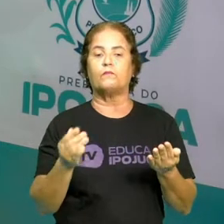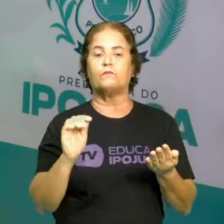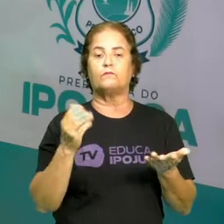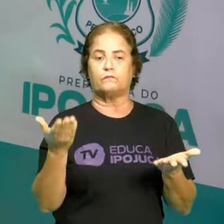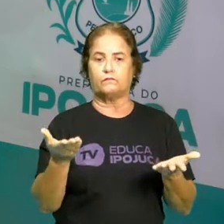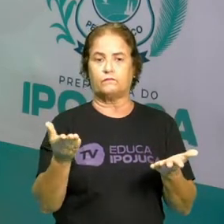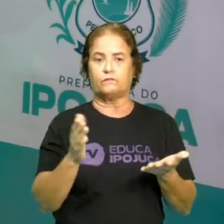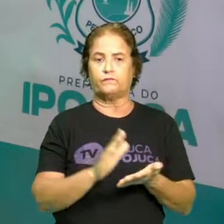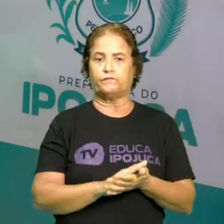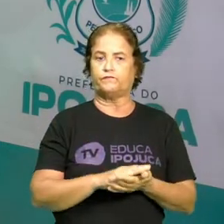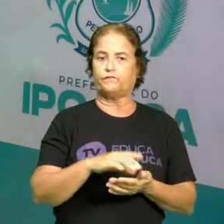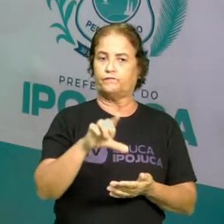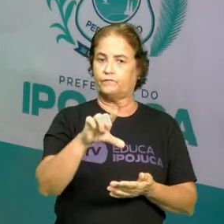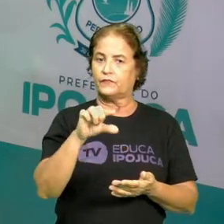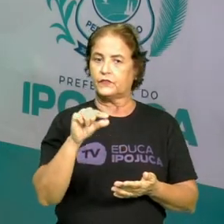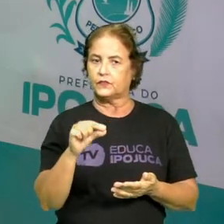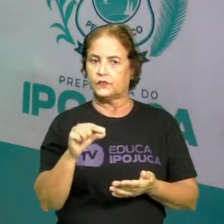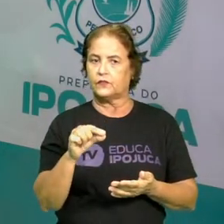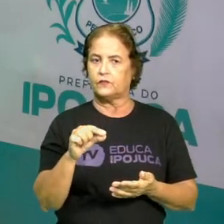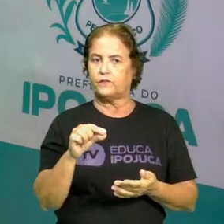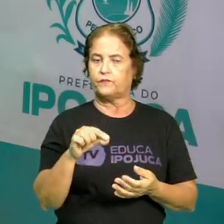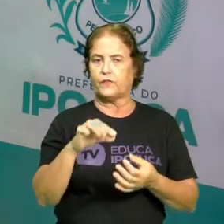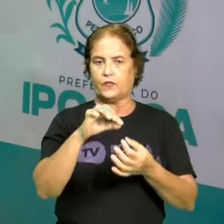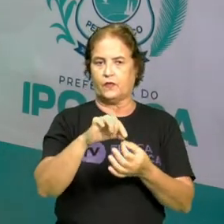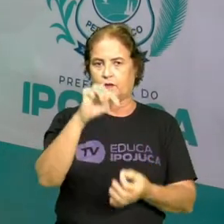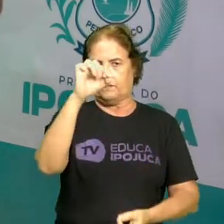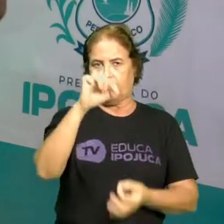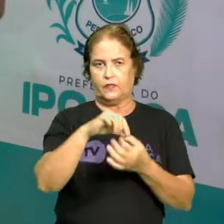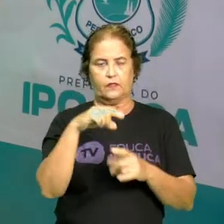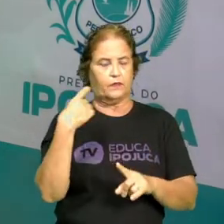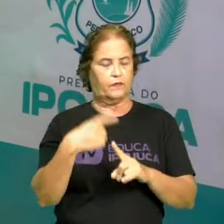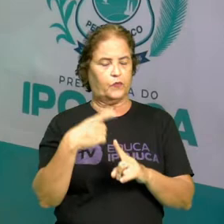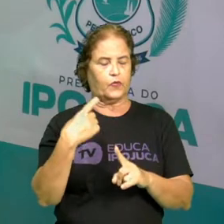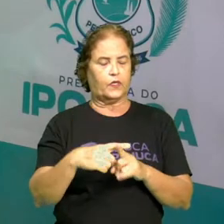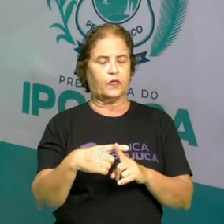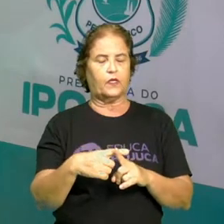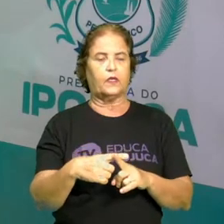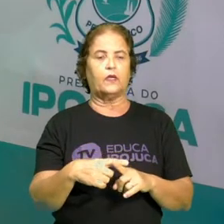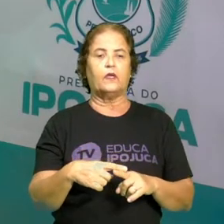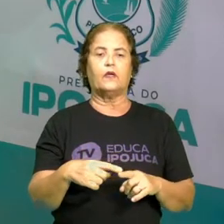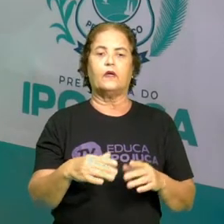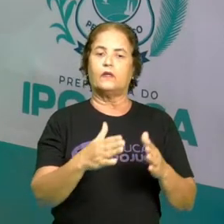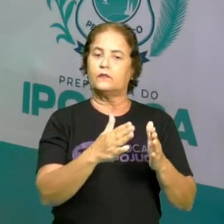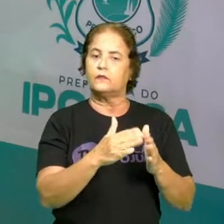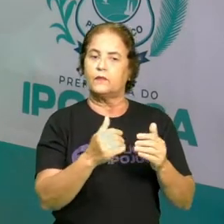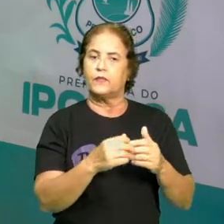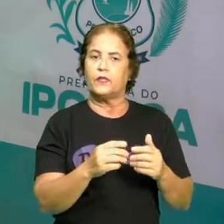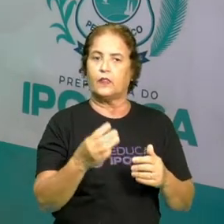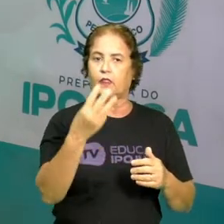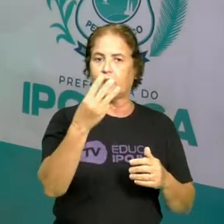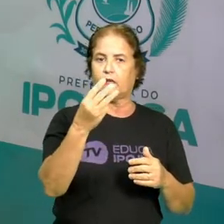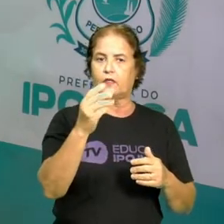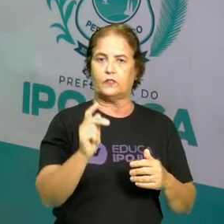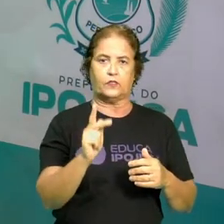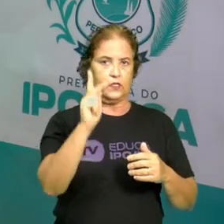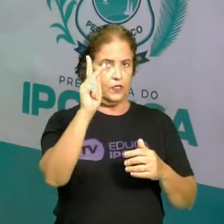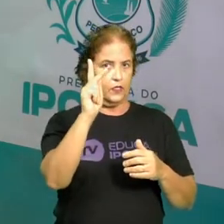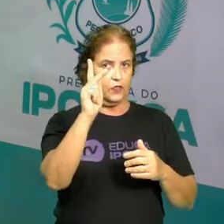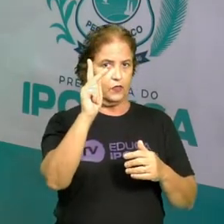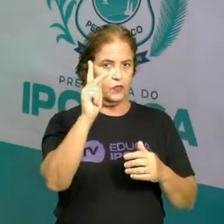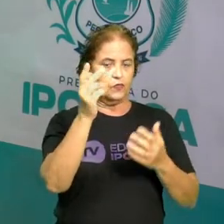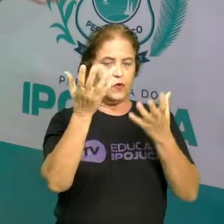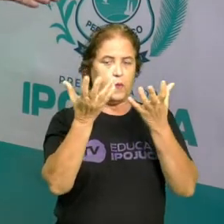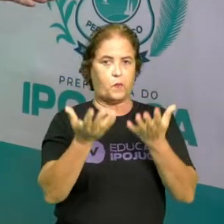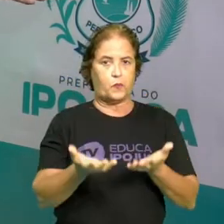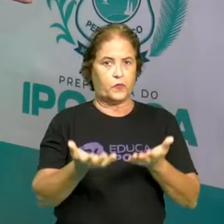É uma medida. Por quê? Ela está pedindo três quilos de carne. Então, a gente está trabalhando com a medida de quilograma, que é os